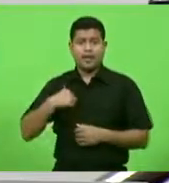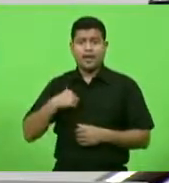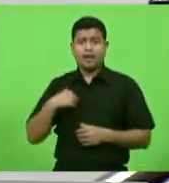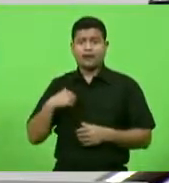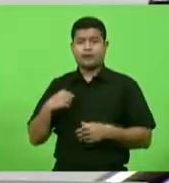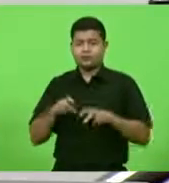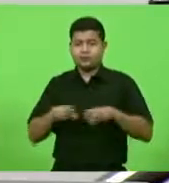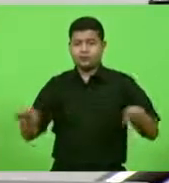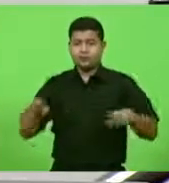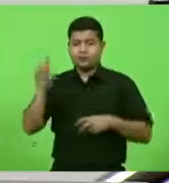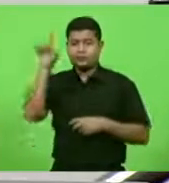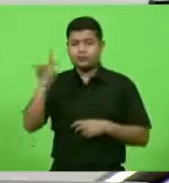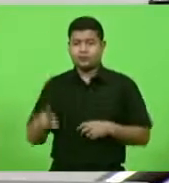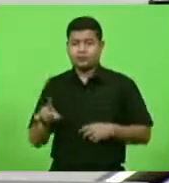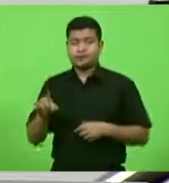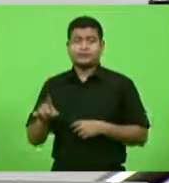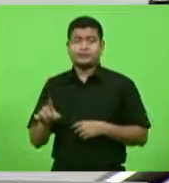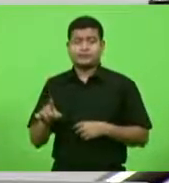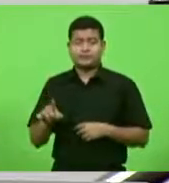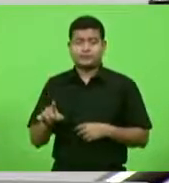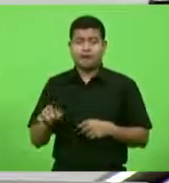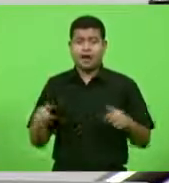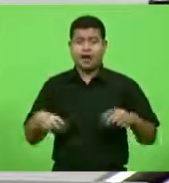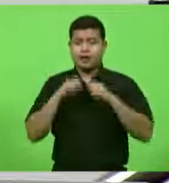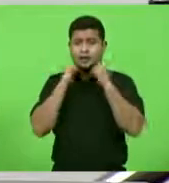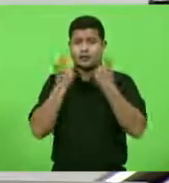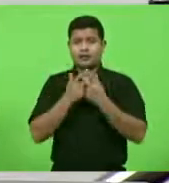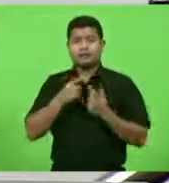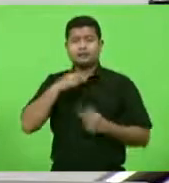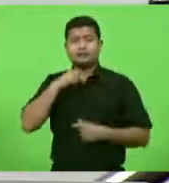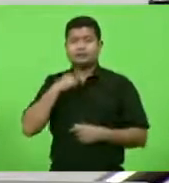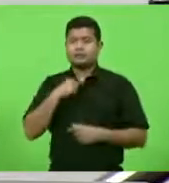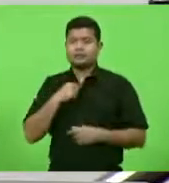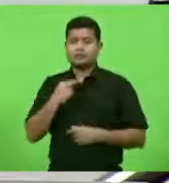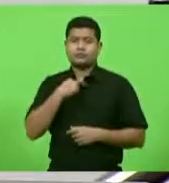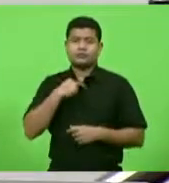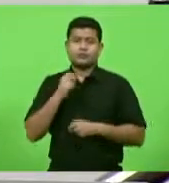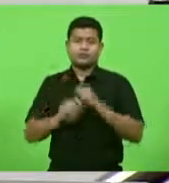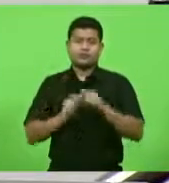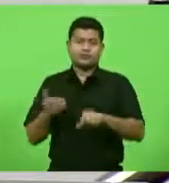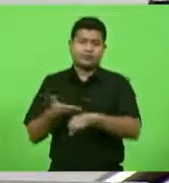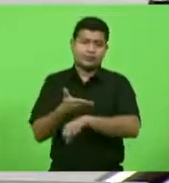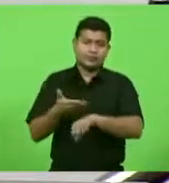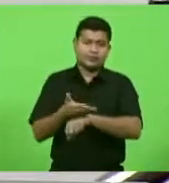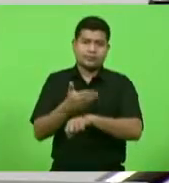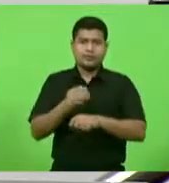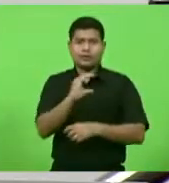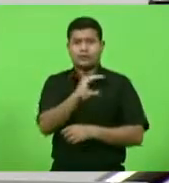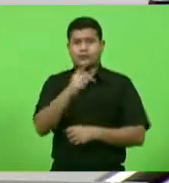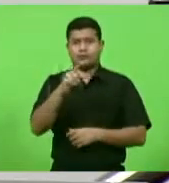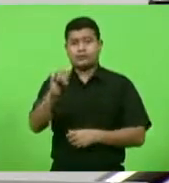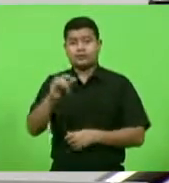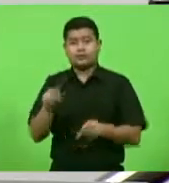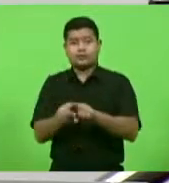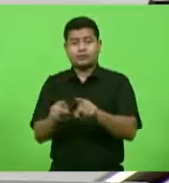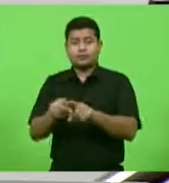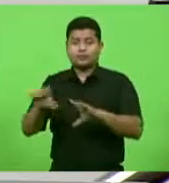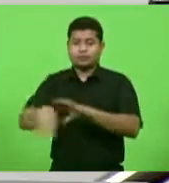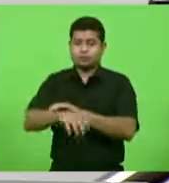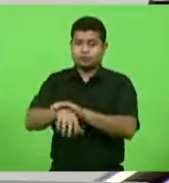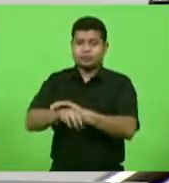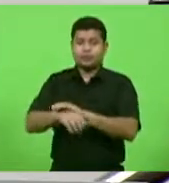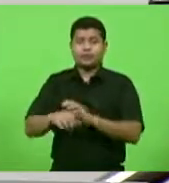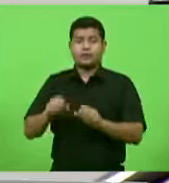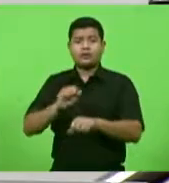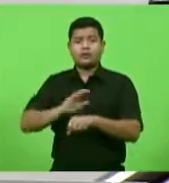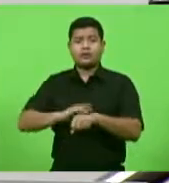eu não tinha como fazer parte da CPI dos respiradores também não tive meu nome sorteado para ser relator